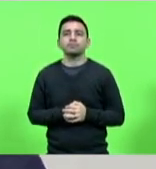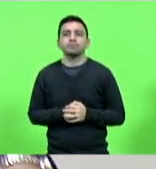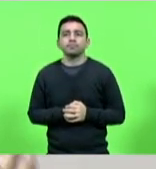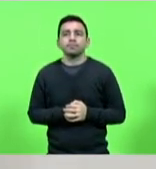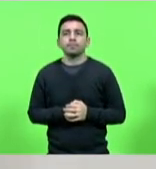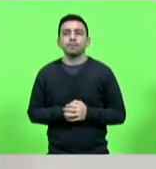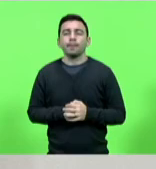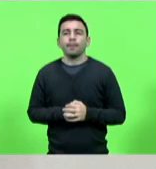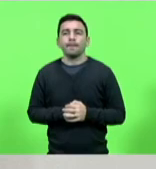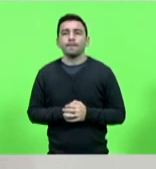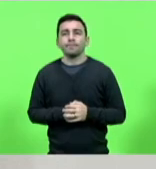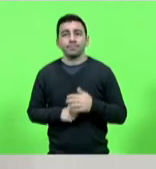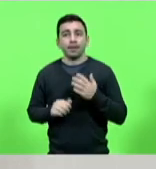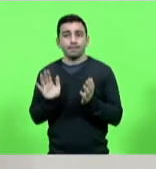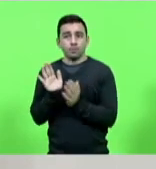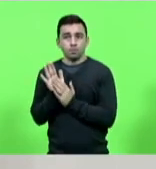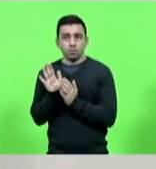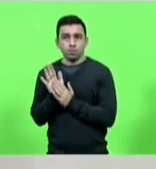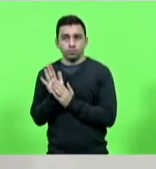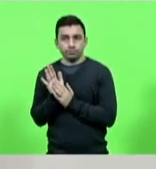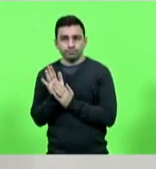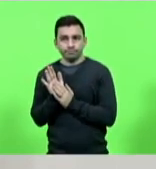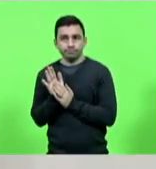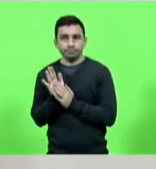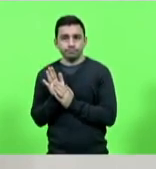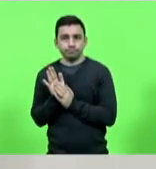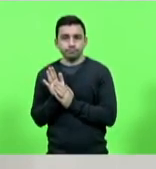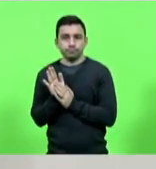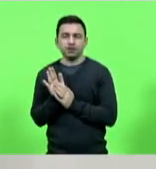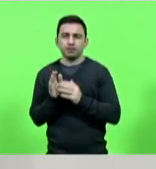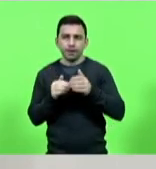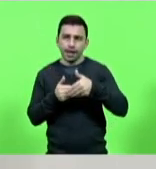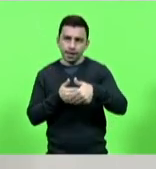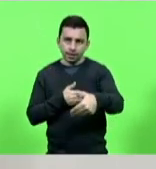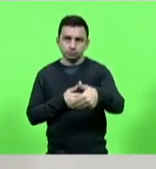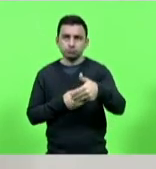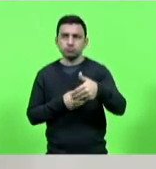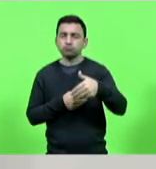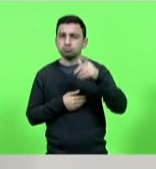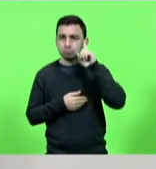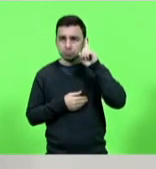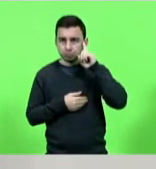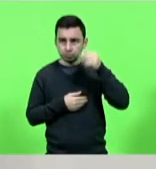Eu proponho, deputada Marlene, que nos próximos dias nós façamos um